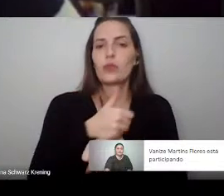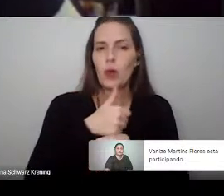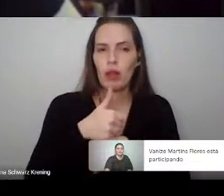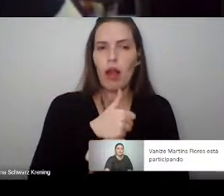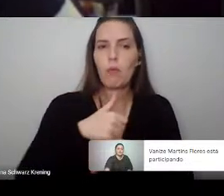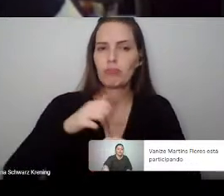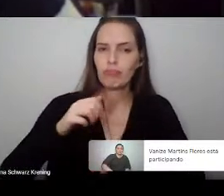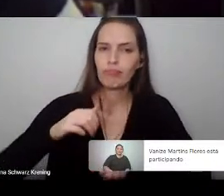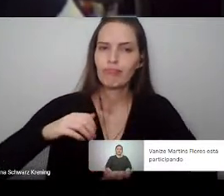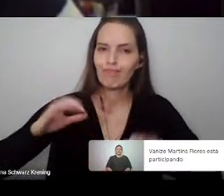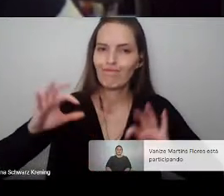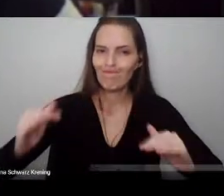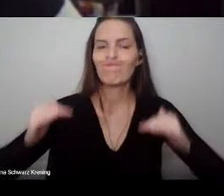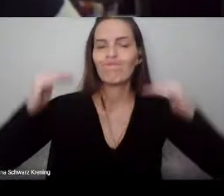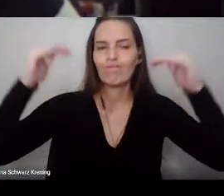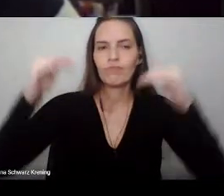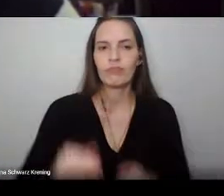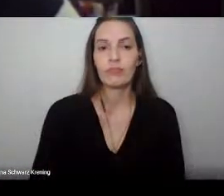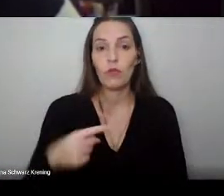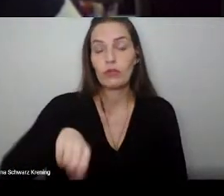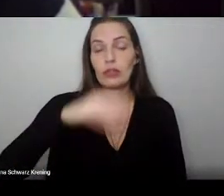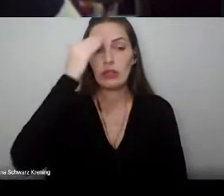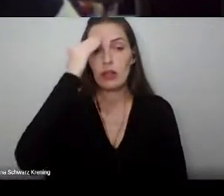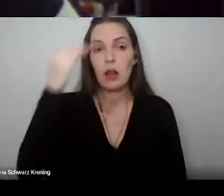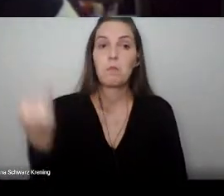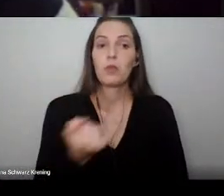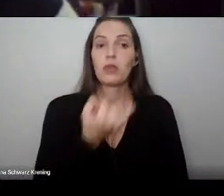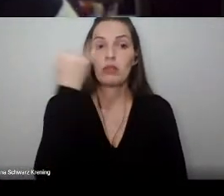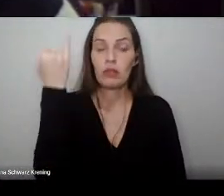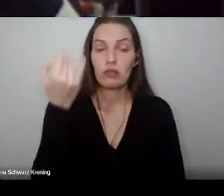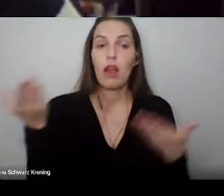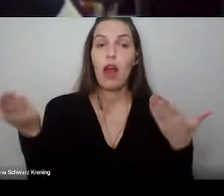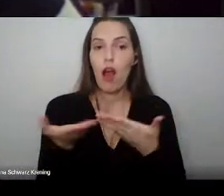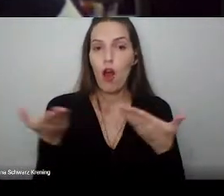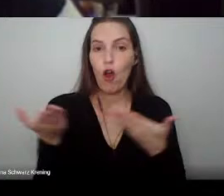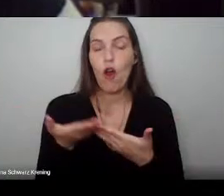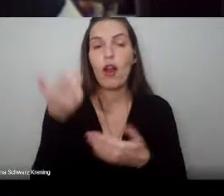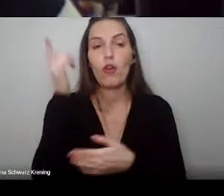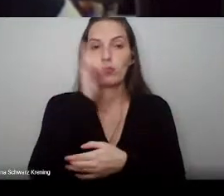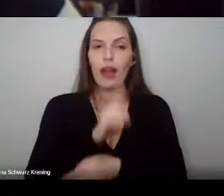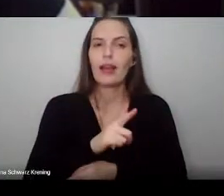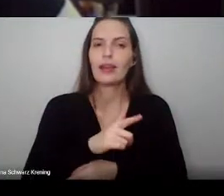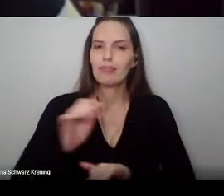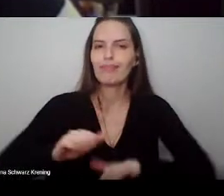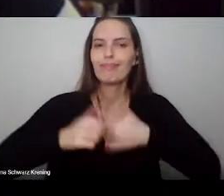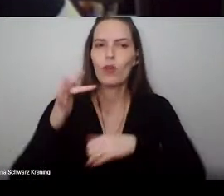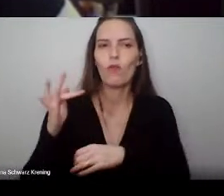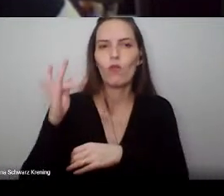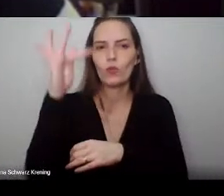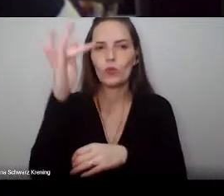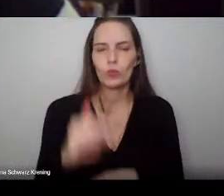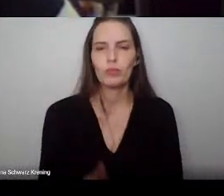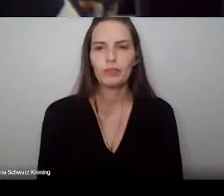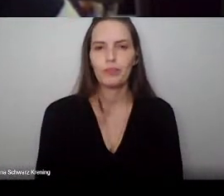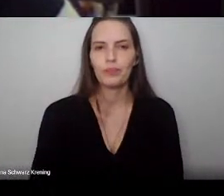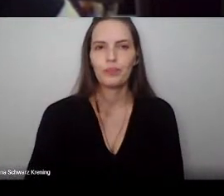vocês entendeu essa importância e estão colhendo os fluxos agora, e colherão no futuro. Estudamos juntos conceitos complexos na área de processamento de sinais e